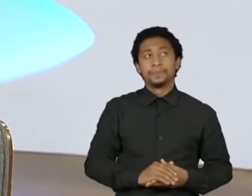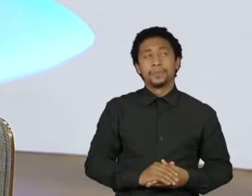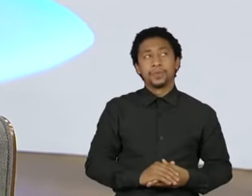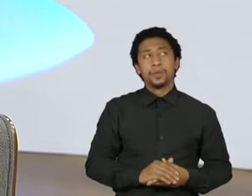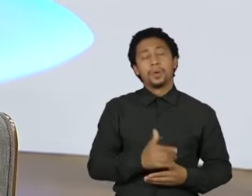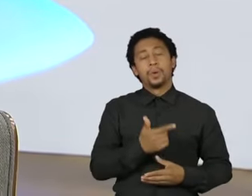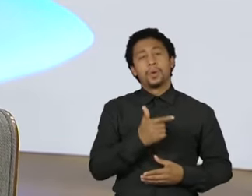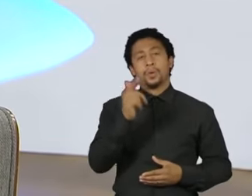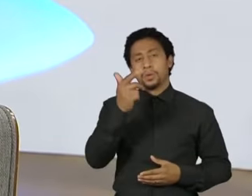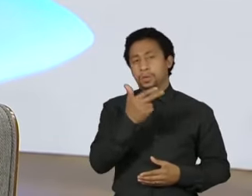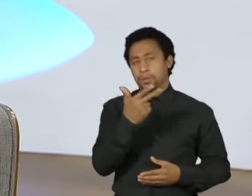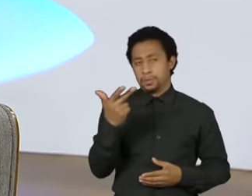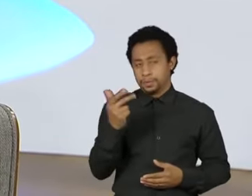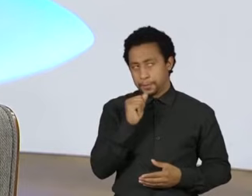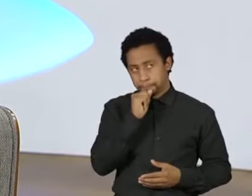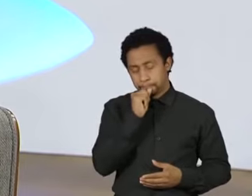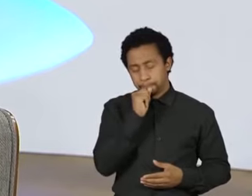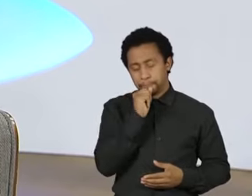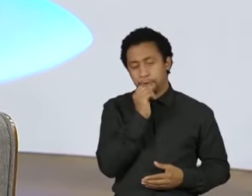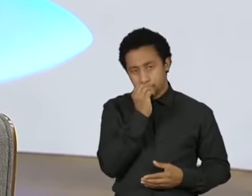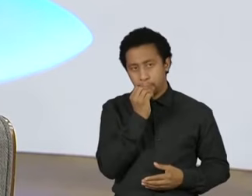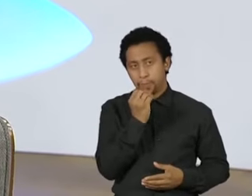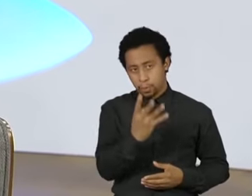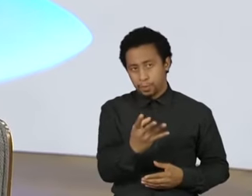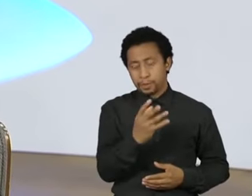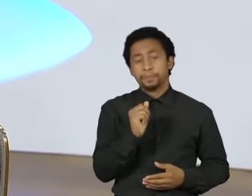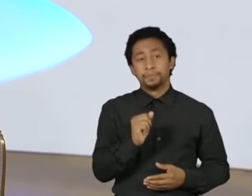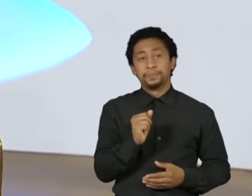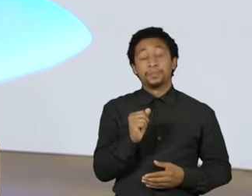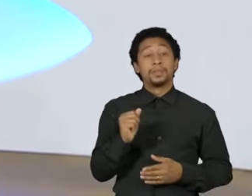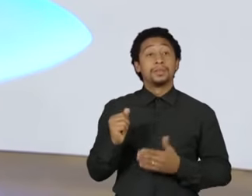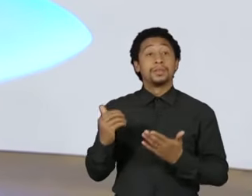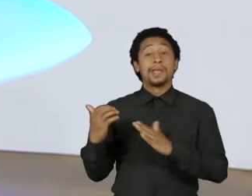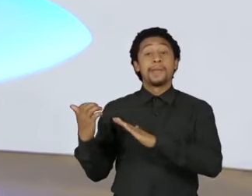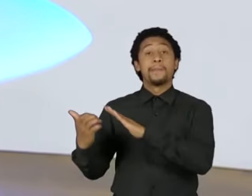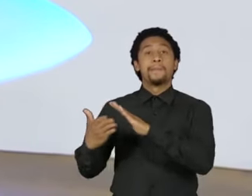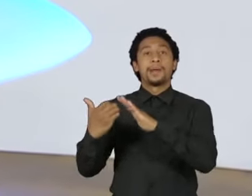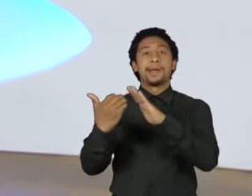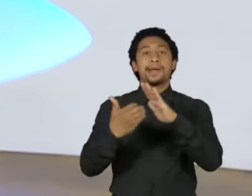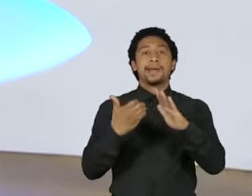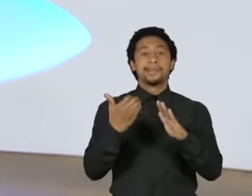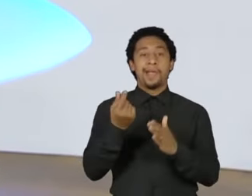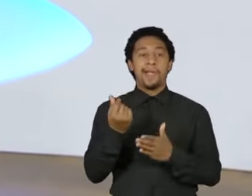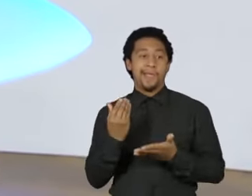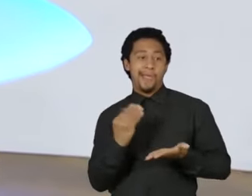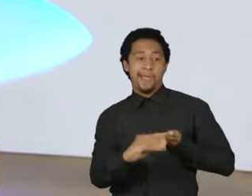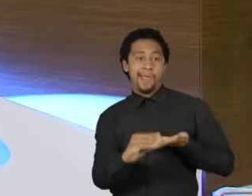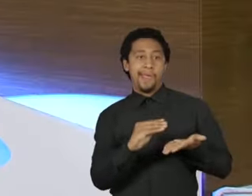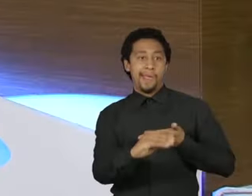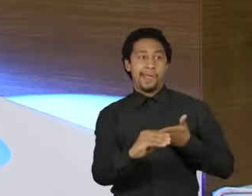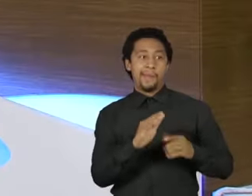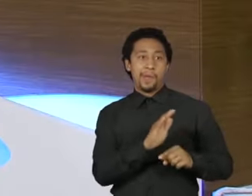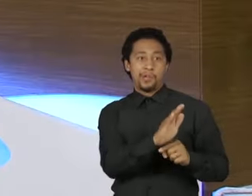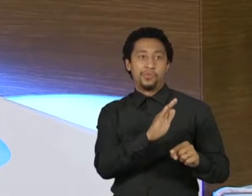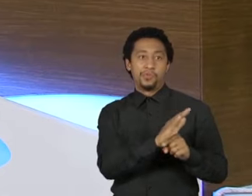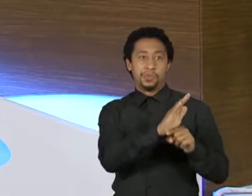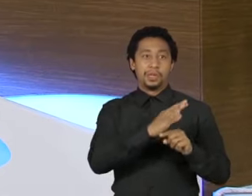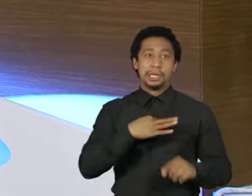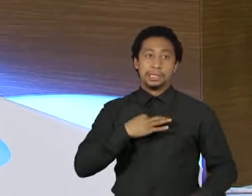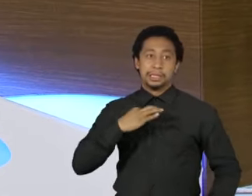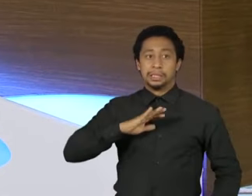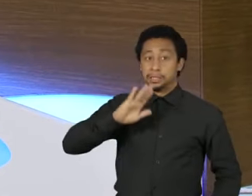achei muito boa que foi feita no país foi acabar com o financiamento empresarial de campanha. Eu acho que foi um avanço a gente